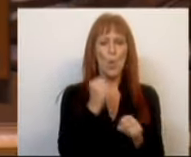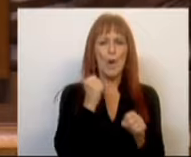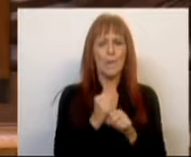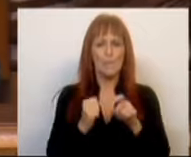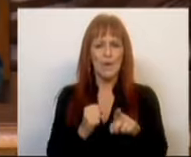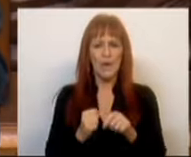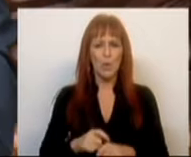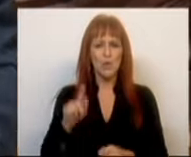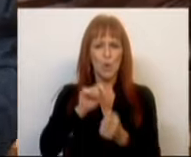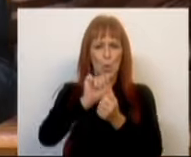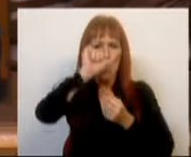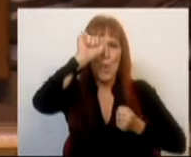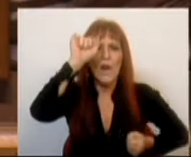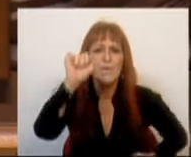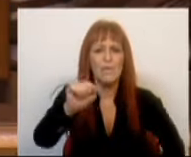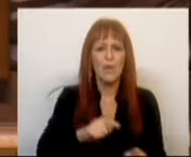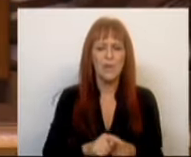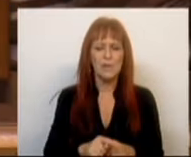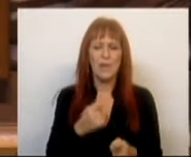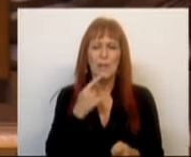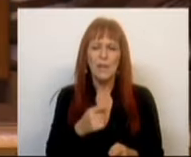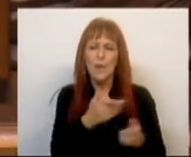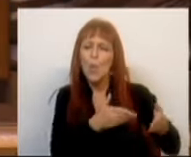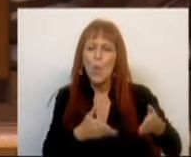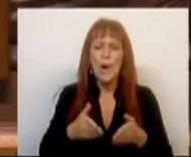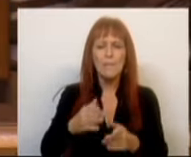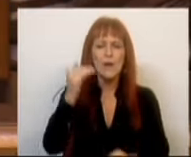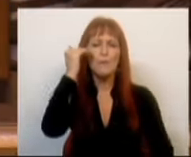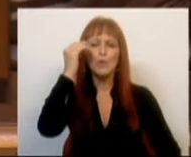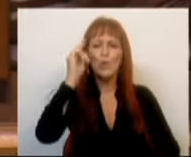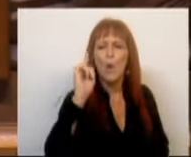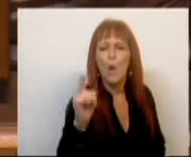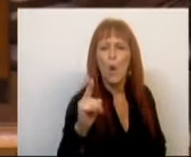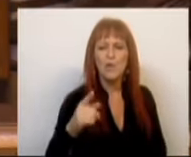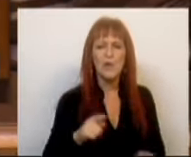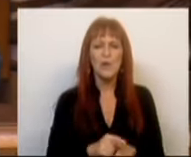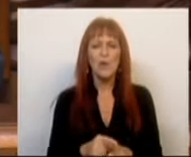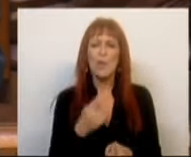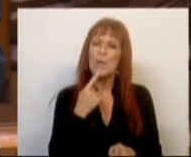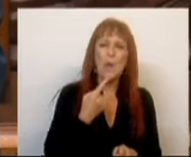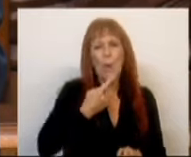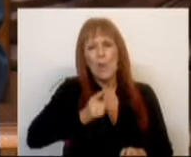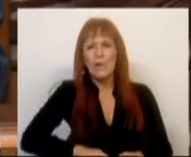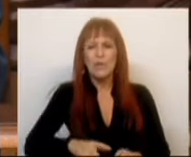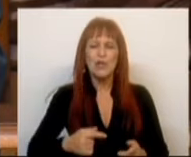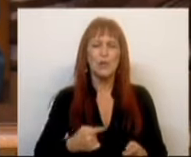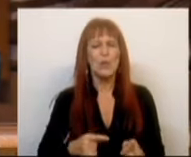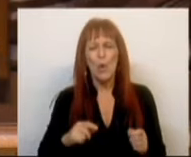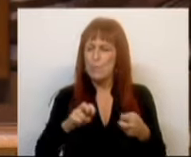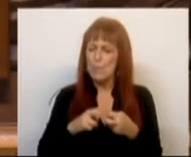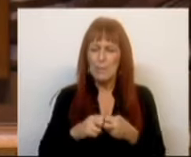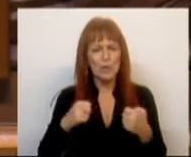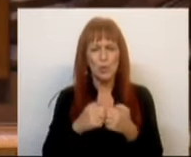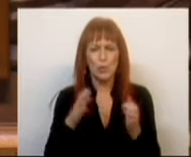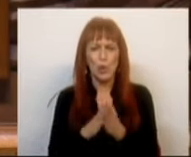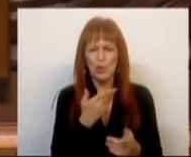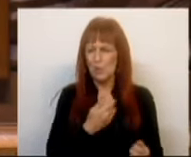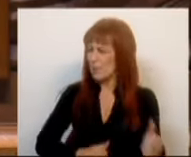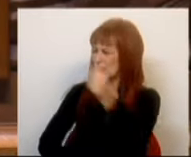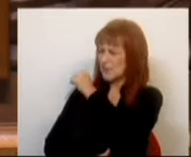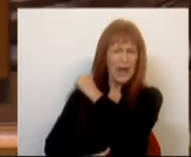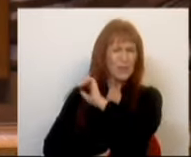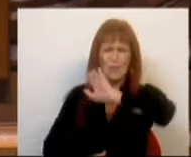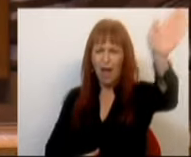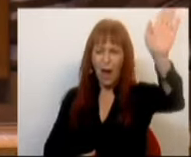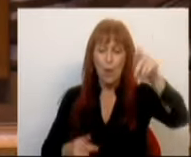qualificado que aponte o caminho para o futuro e não reafirme todos os problemas do passado. O Bloco